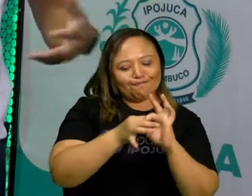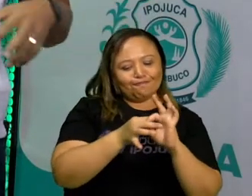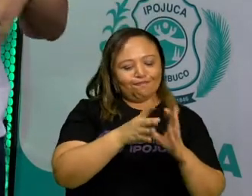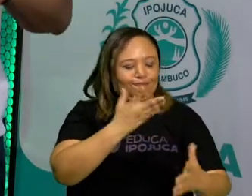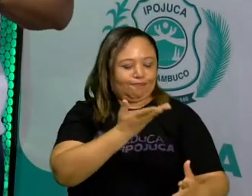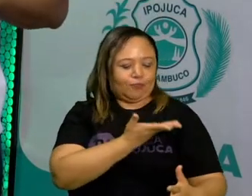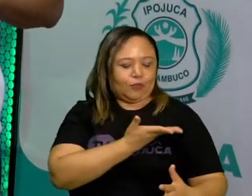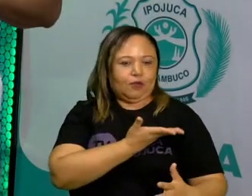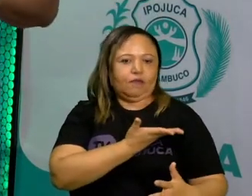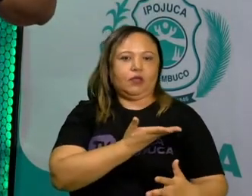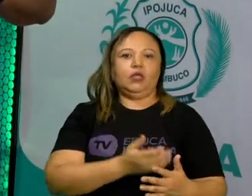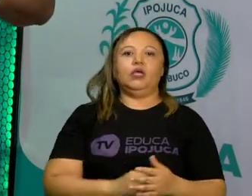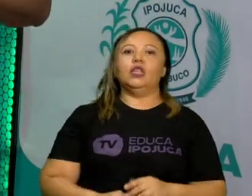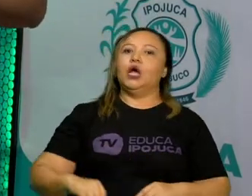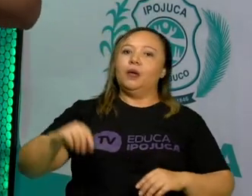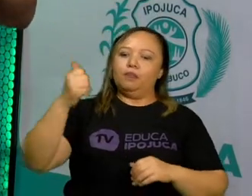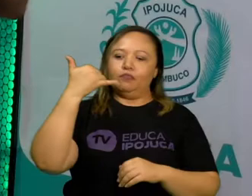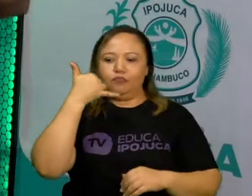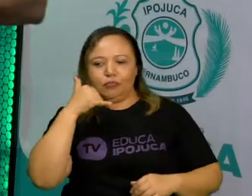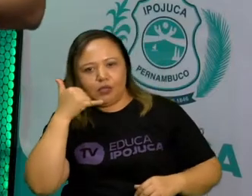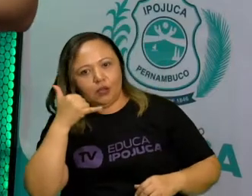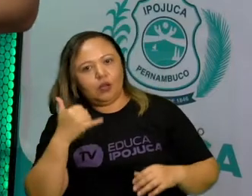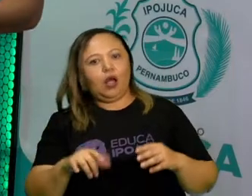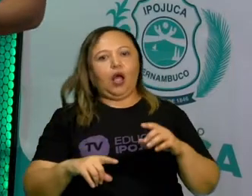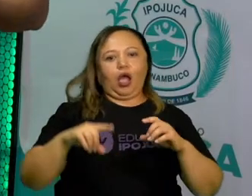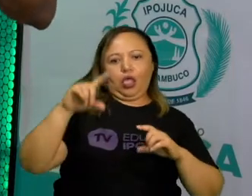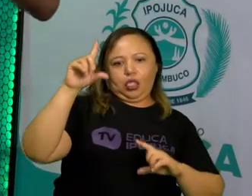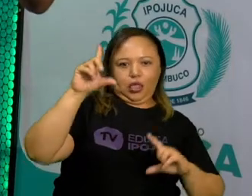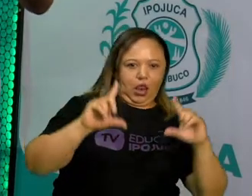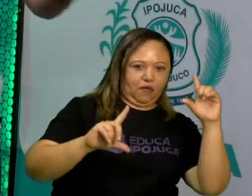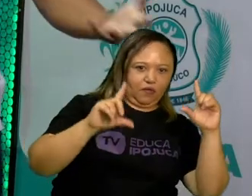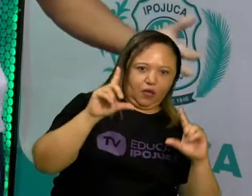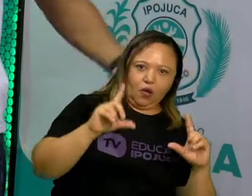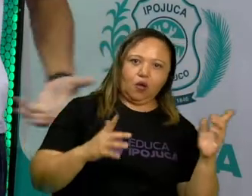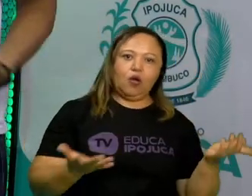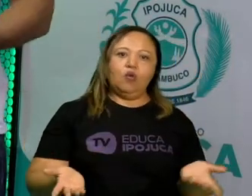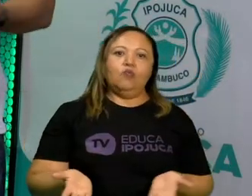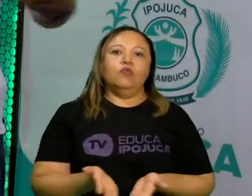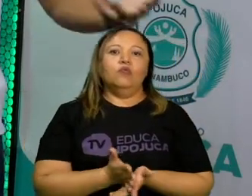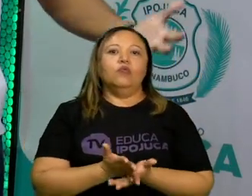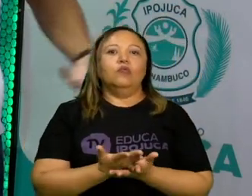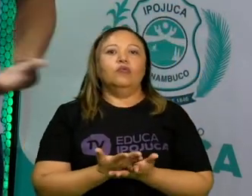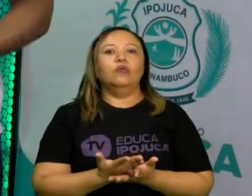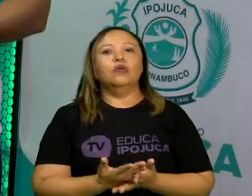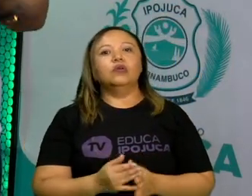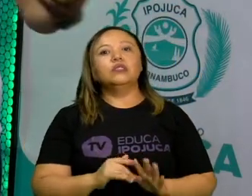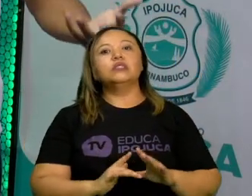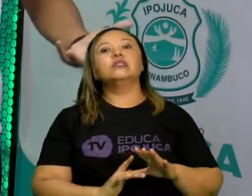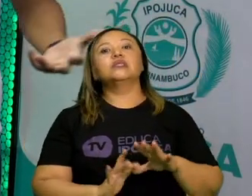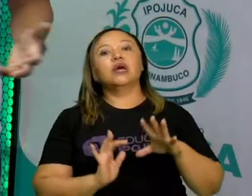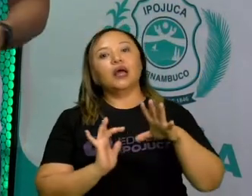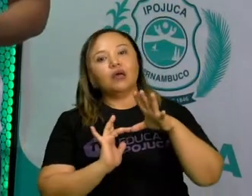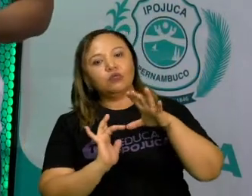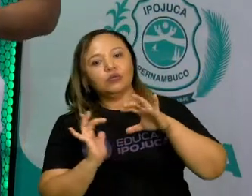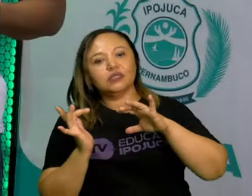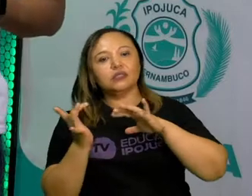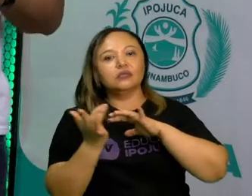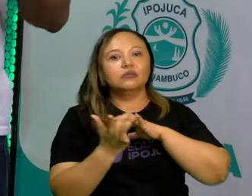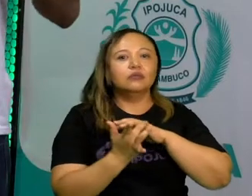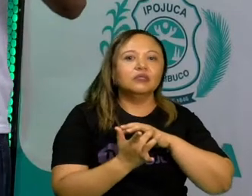celulares, a televisão, onde a gente está se comunicando agora, os meios sociais de comunicação,